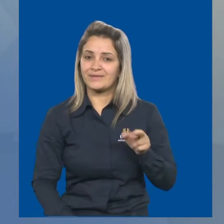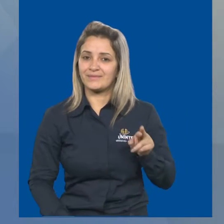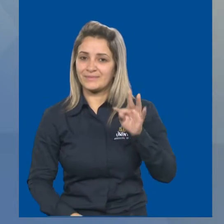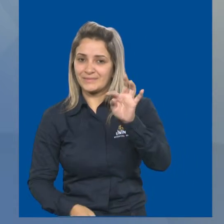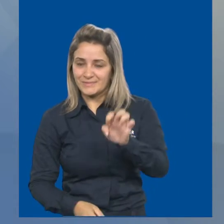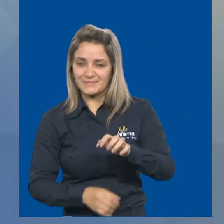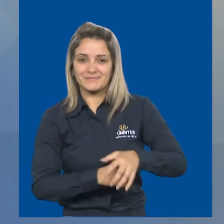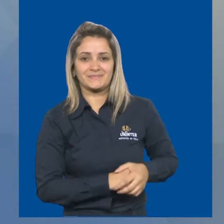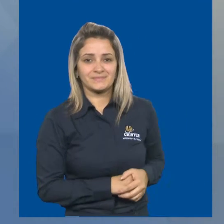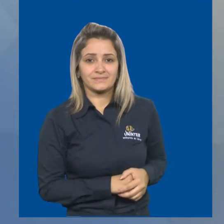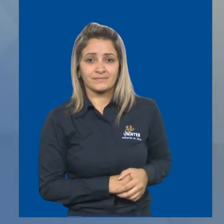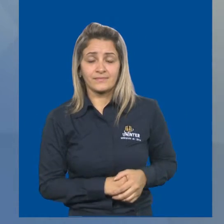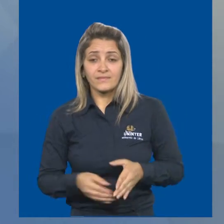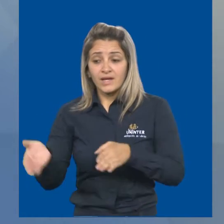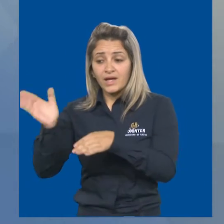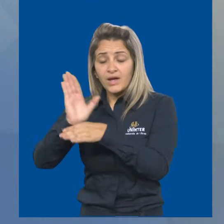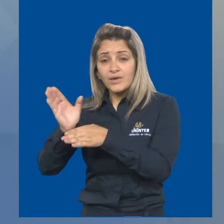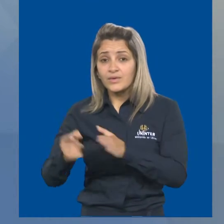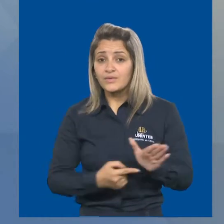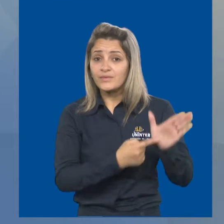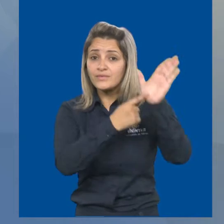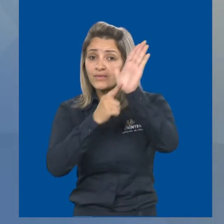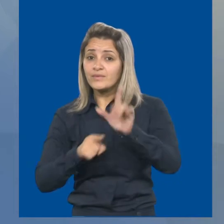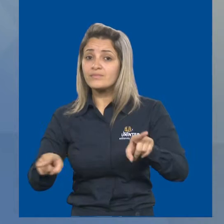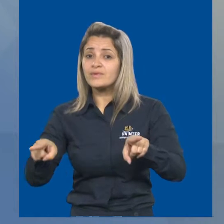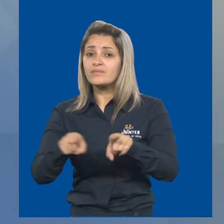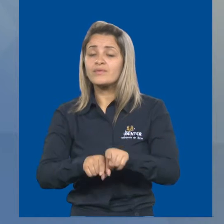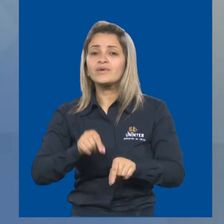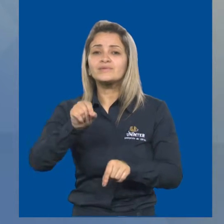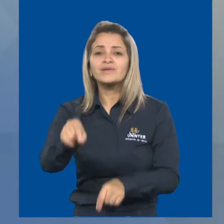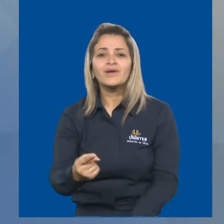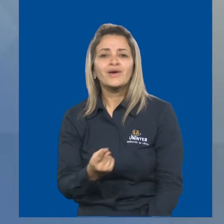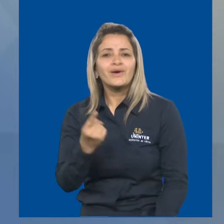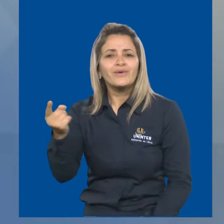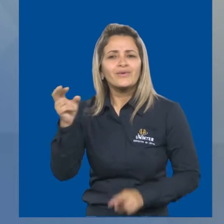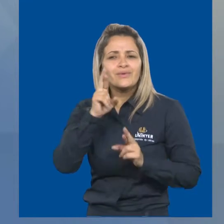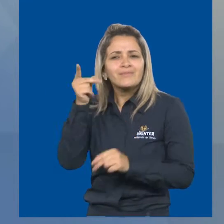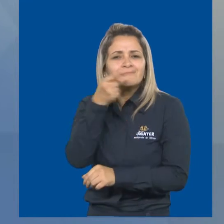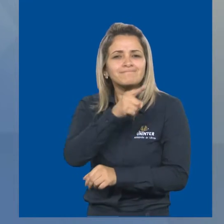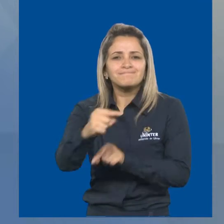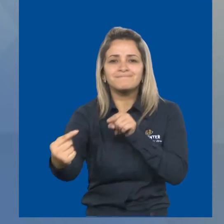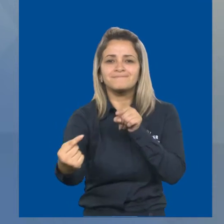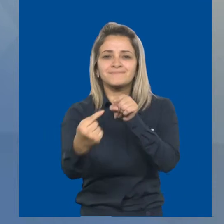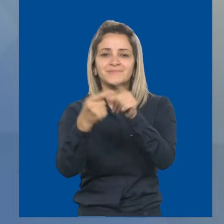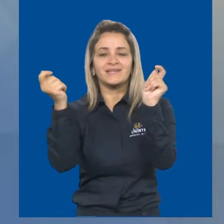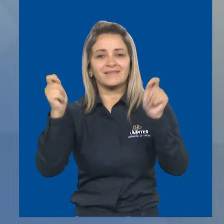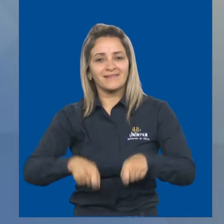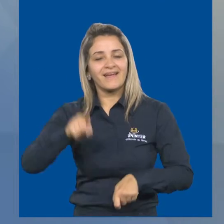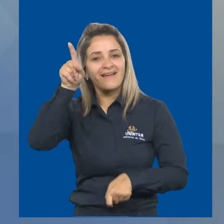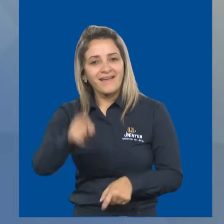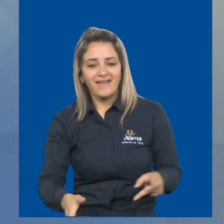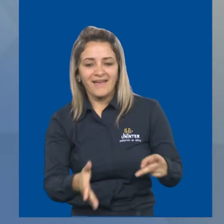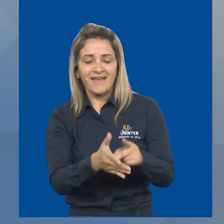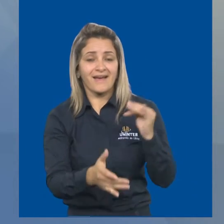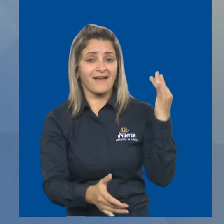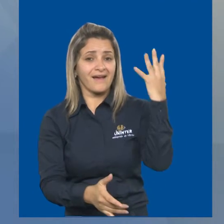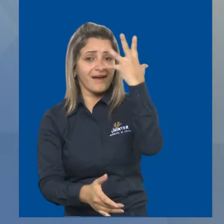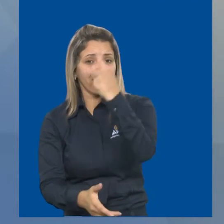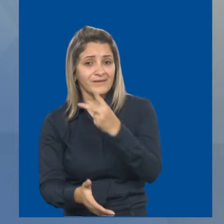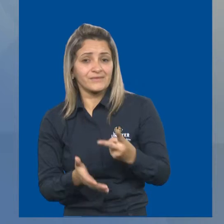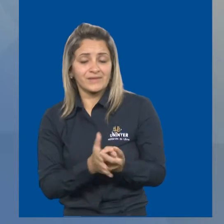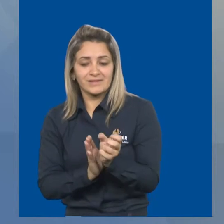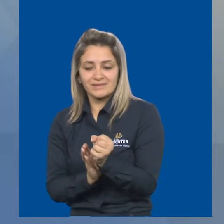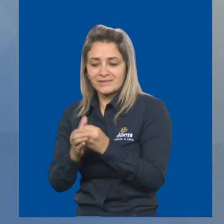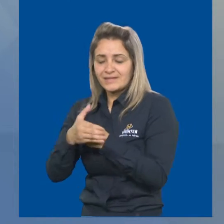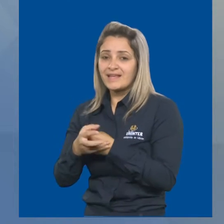Mas o filme mostra uma saída, uma esperança. A verdadeira beleza está oculta, assim